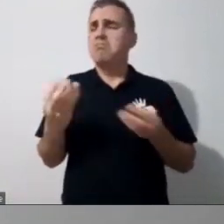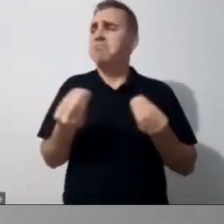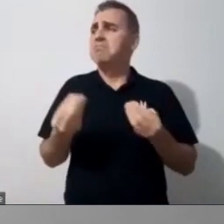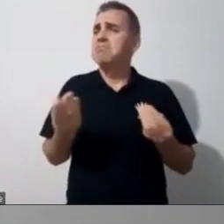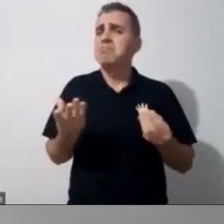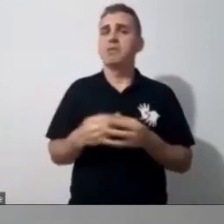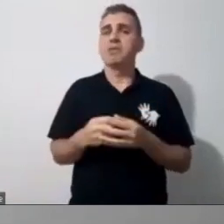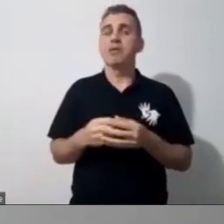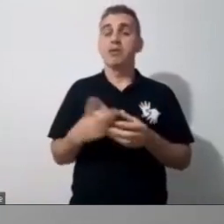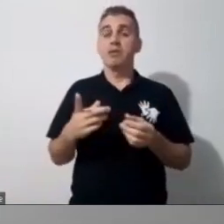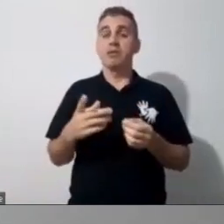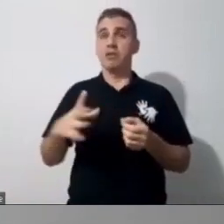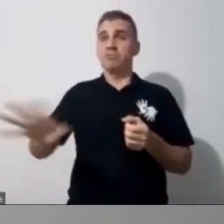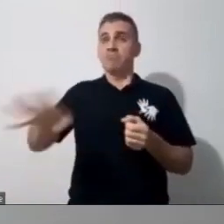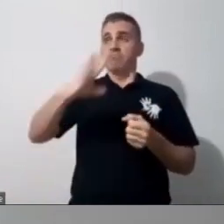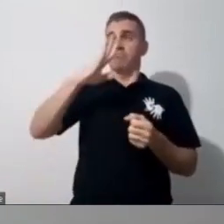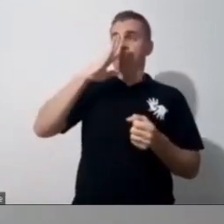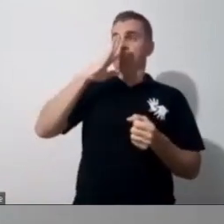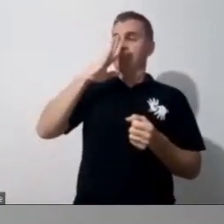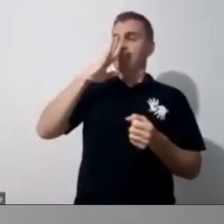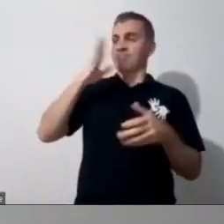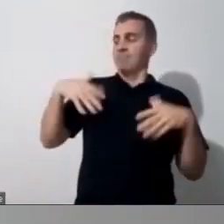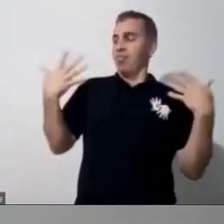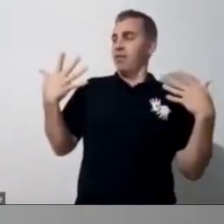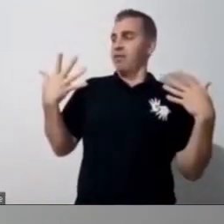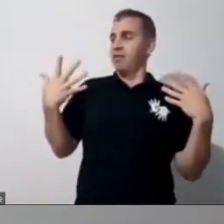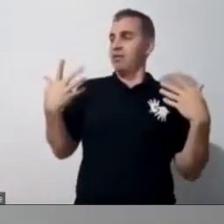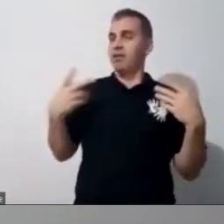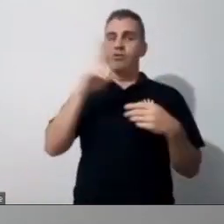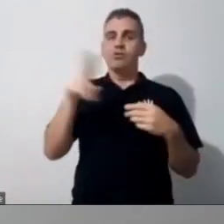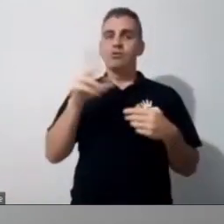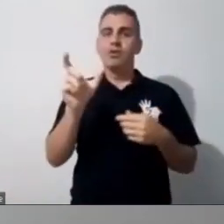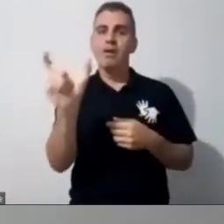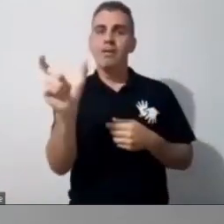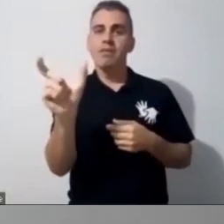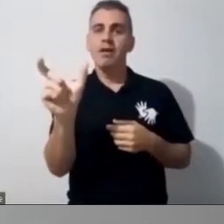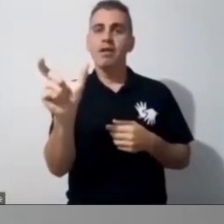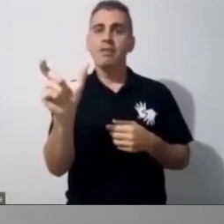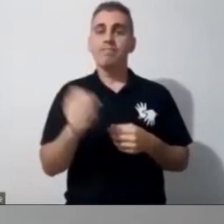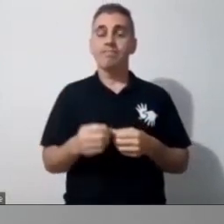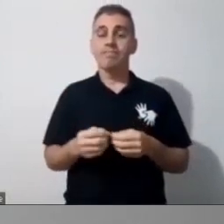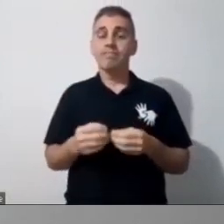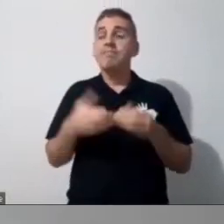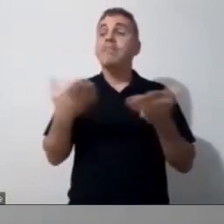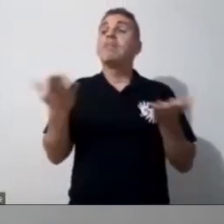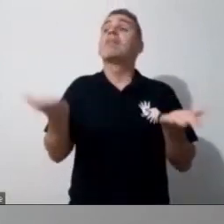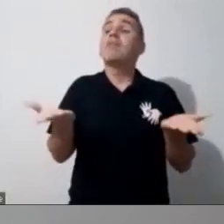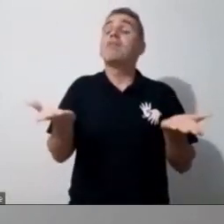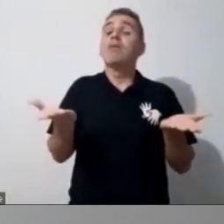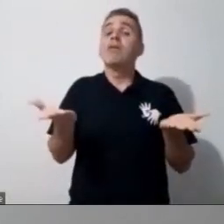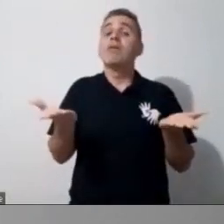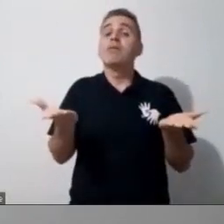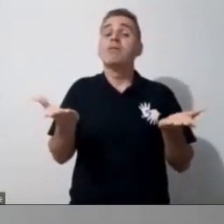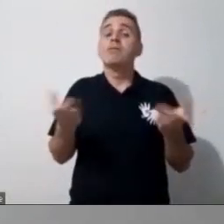surpreendeu, né, e ela usou a palavra, ela disse, assim, e agora, Deise, a sala de